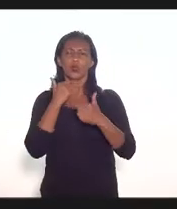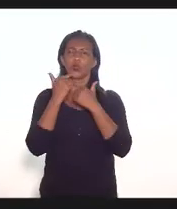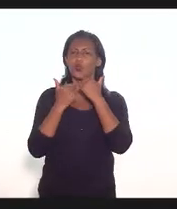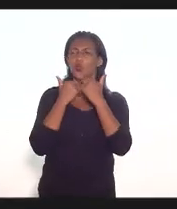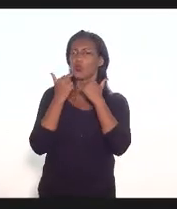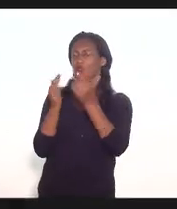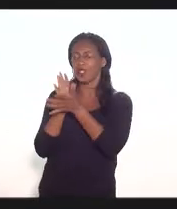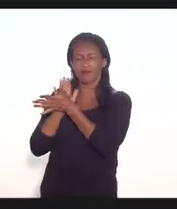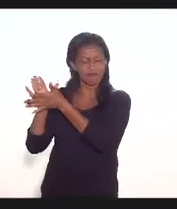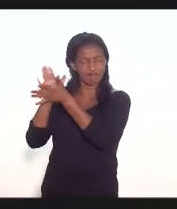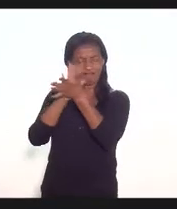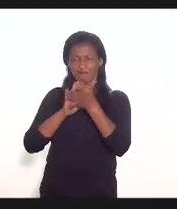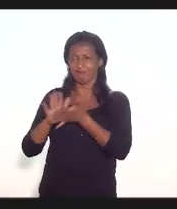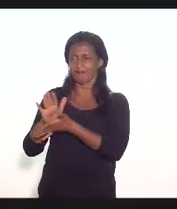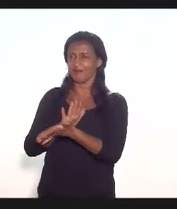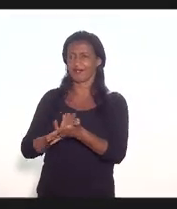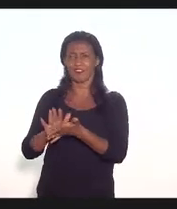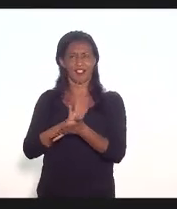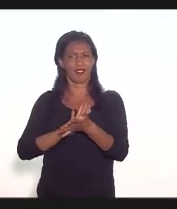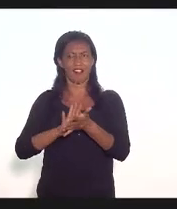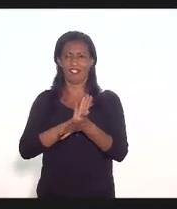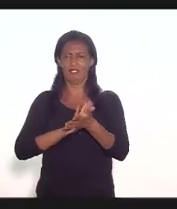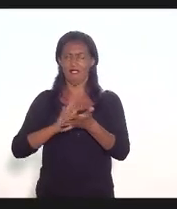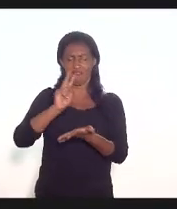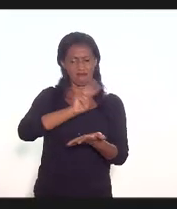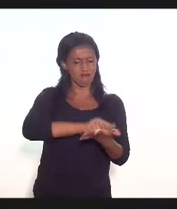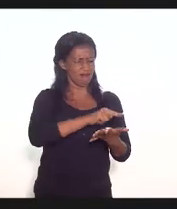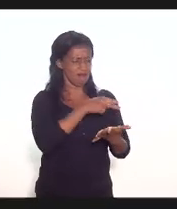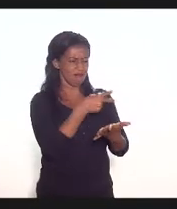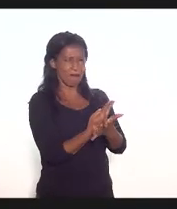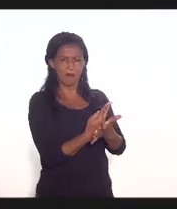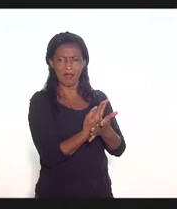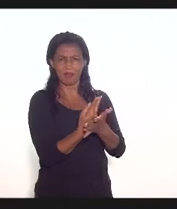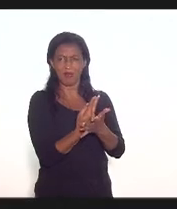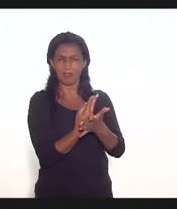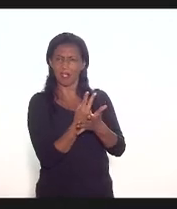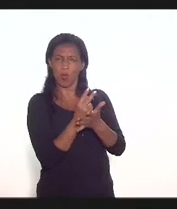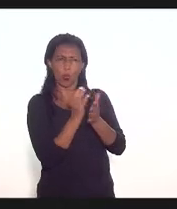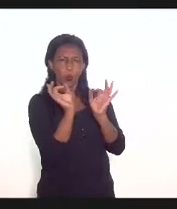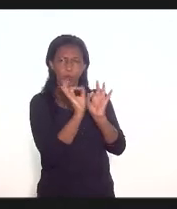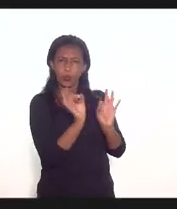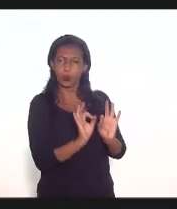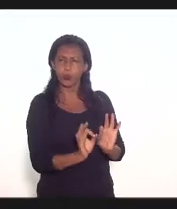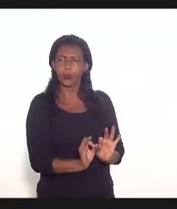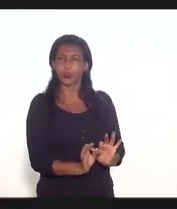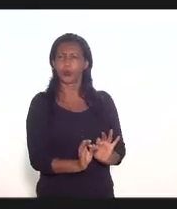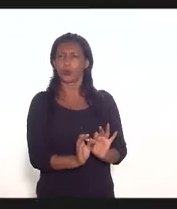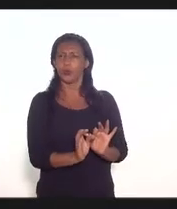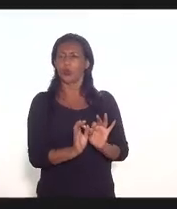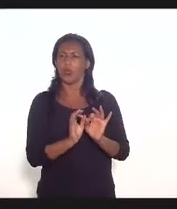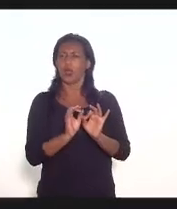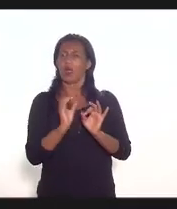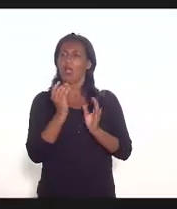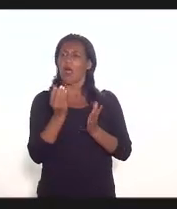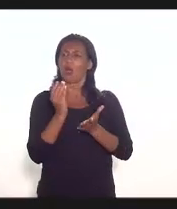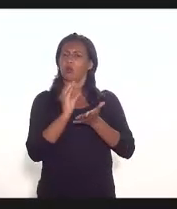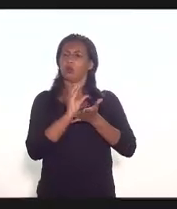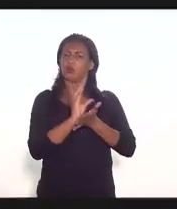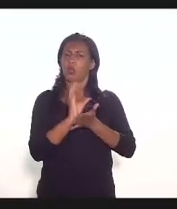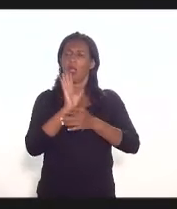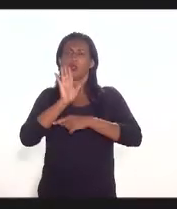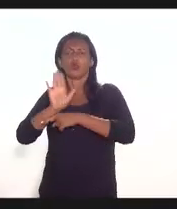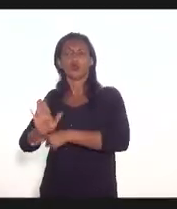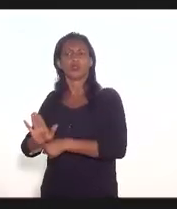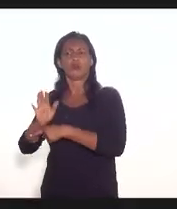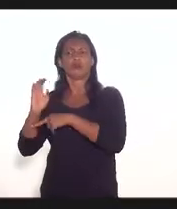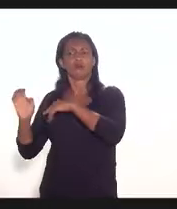dúvidas não deixando nenhum tipo de interpretação dúbia em relação ao benefício a essas empresas